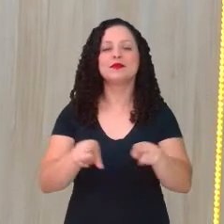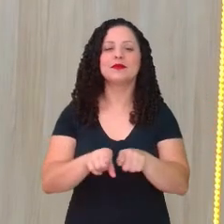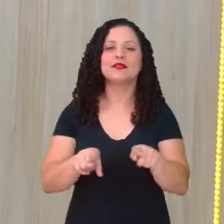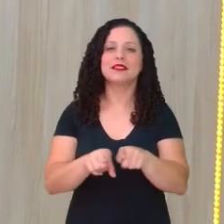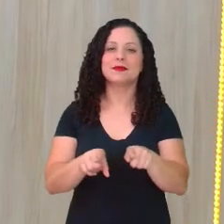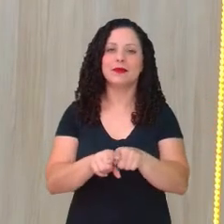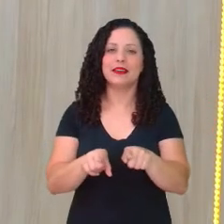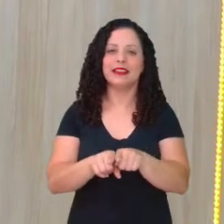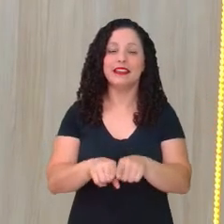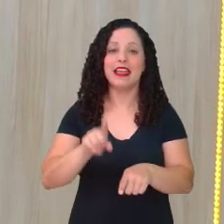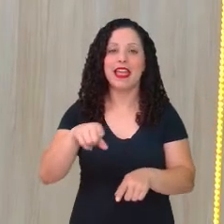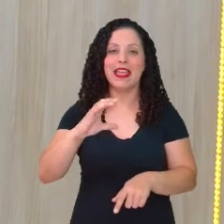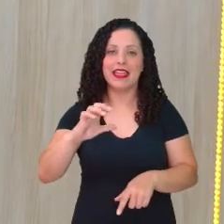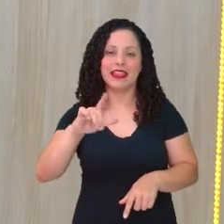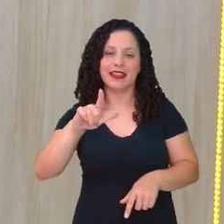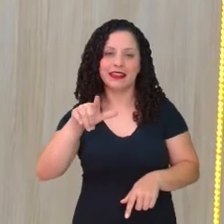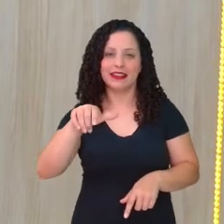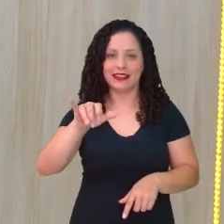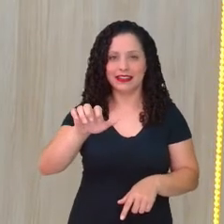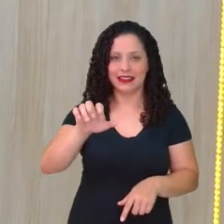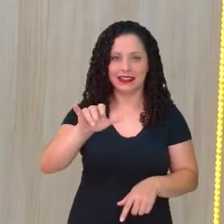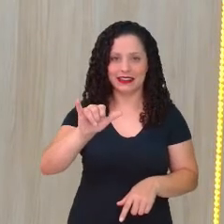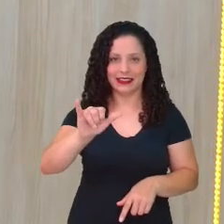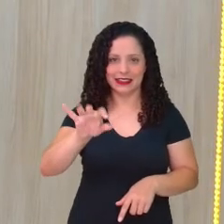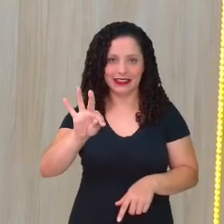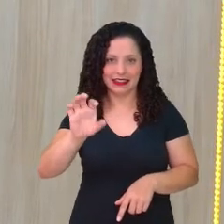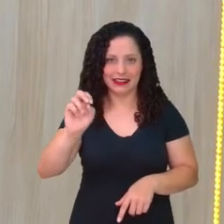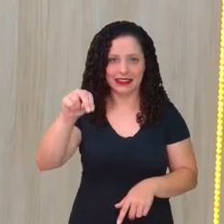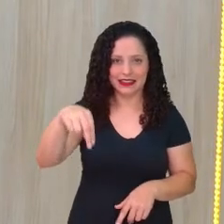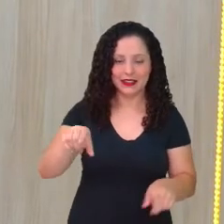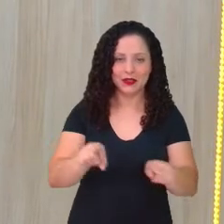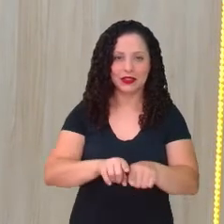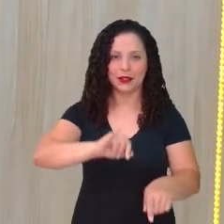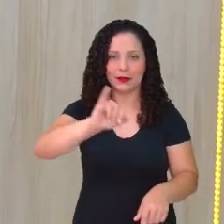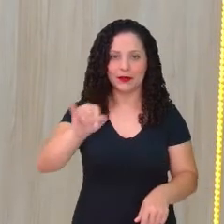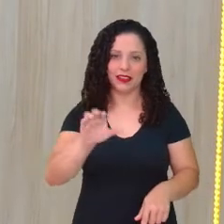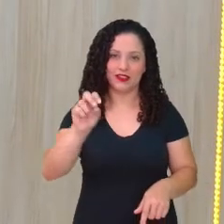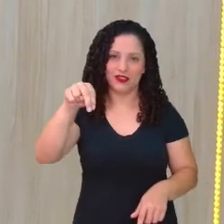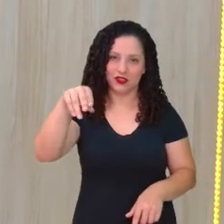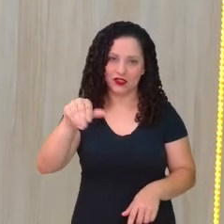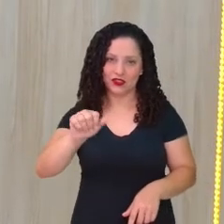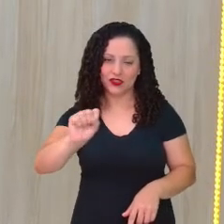Cleito e o Jonas estão ali, ó,